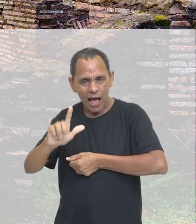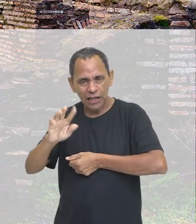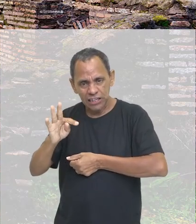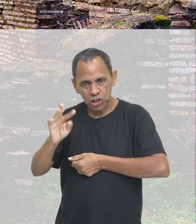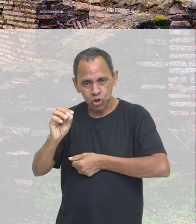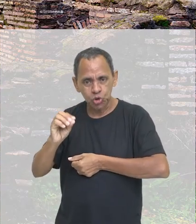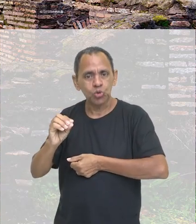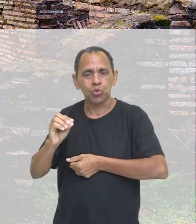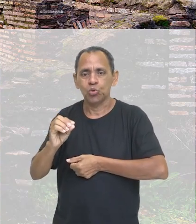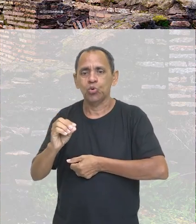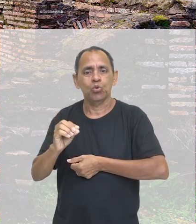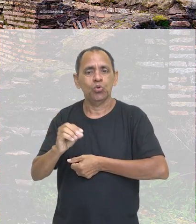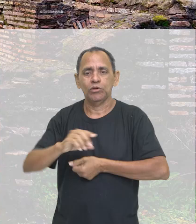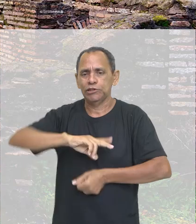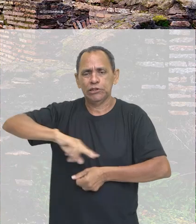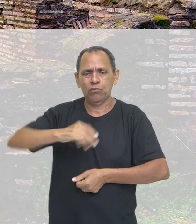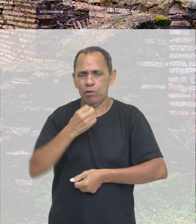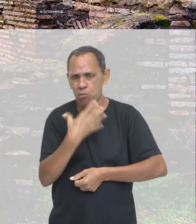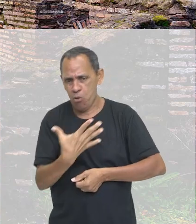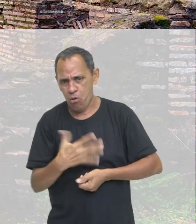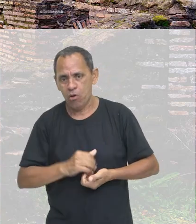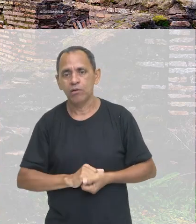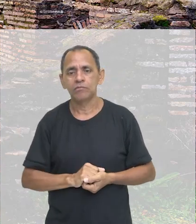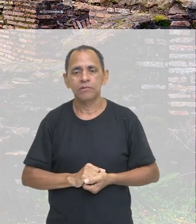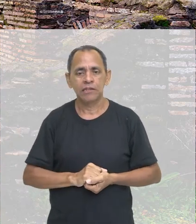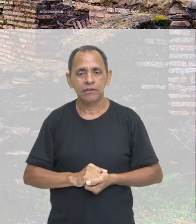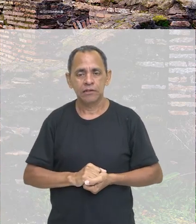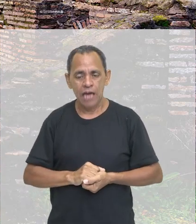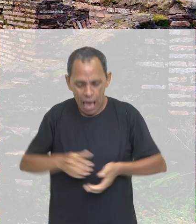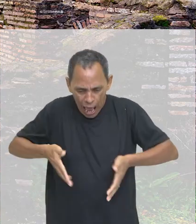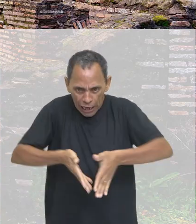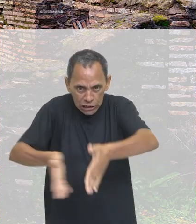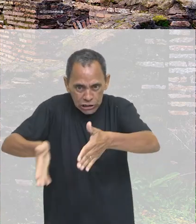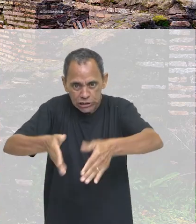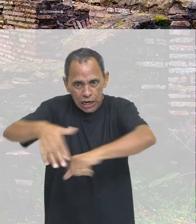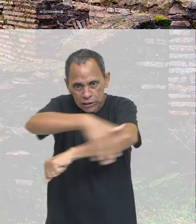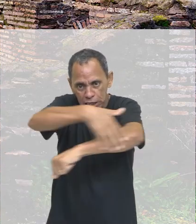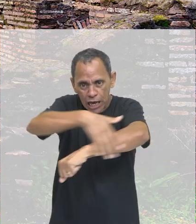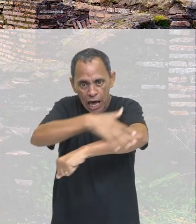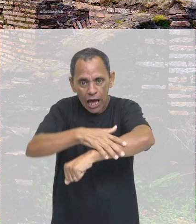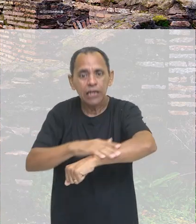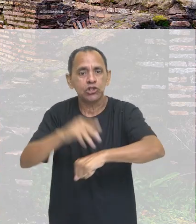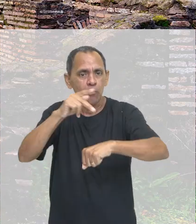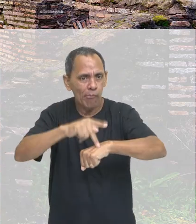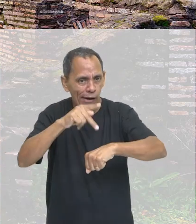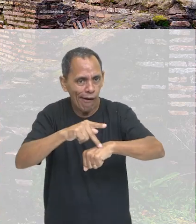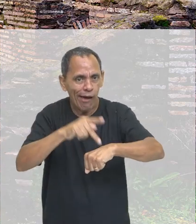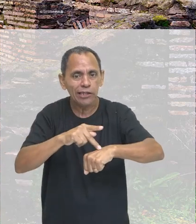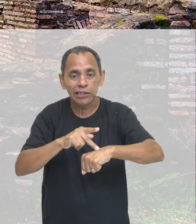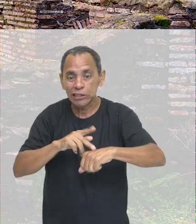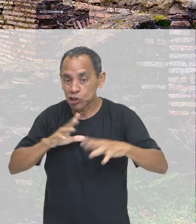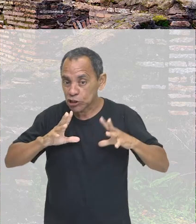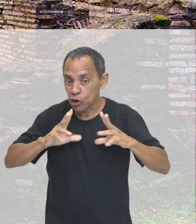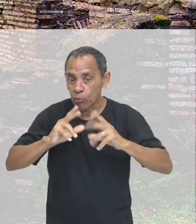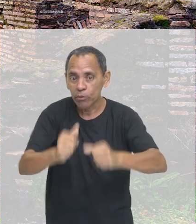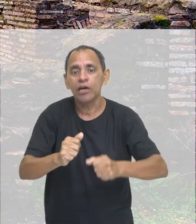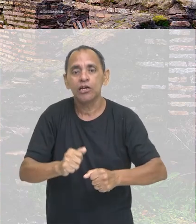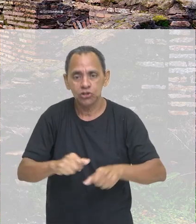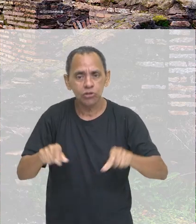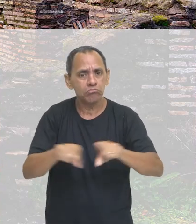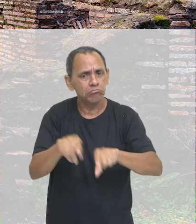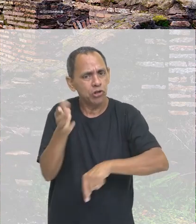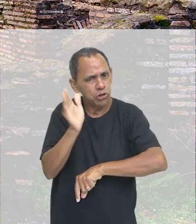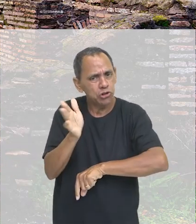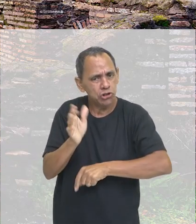buraco com peso de caminhão com outras coisas, mas esse aqui, feito totalmente de pedra, já está resistindo há